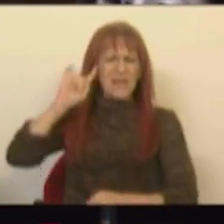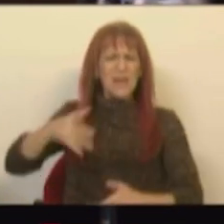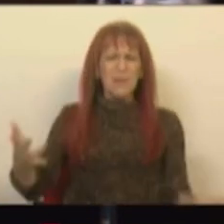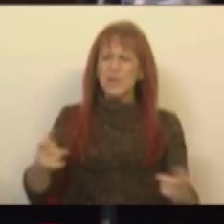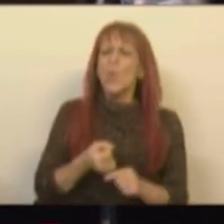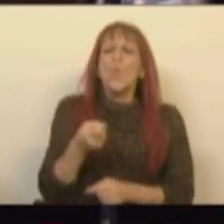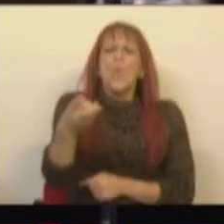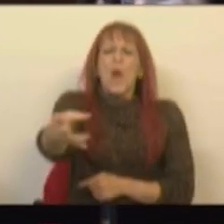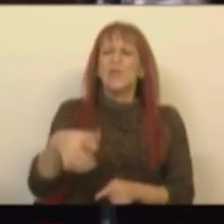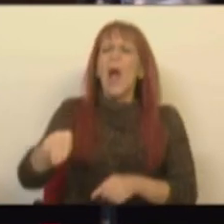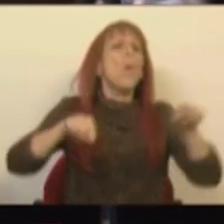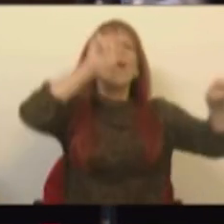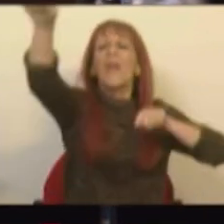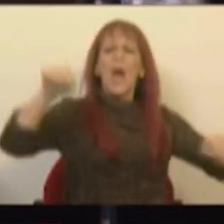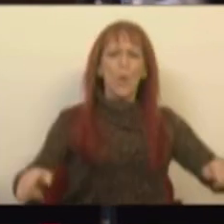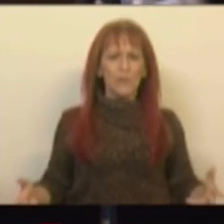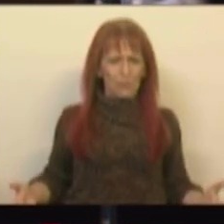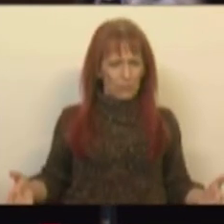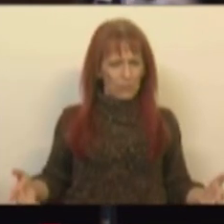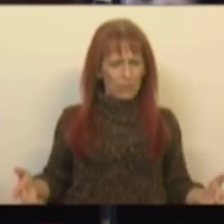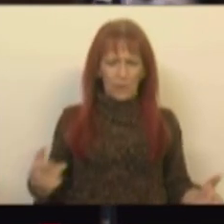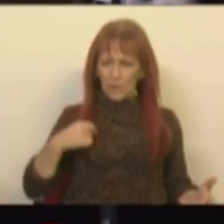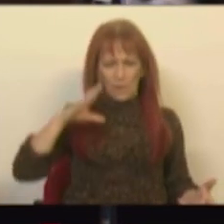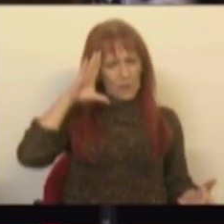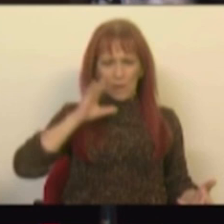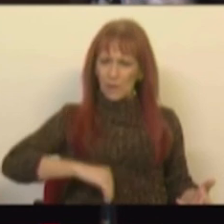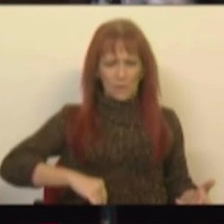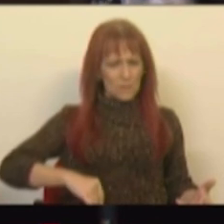quando são e onde estão? Eu não sei.